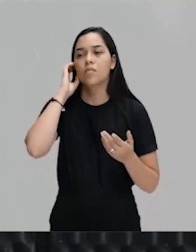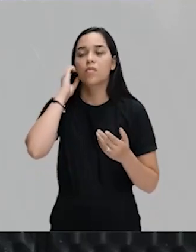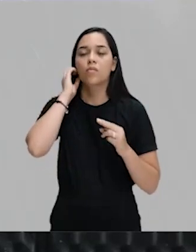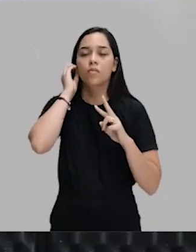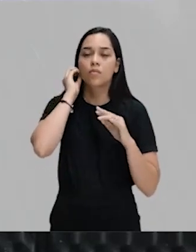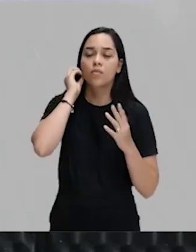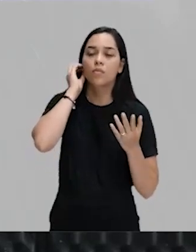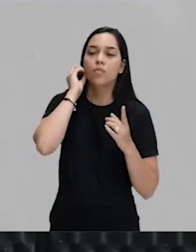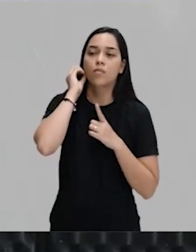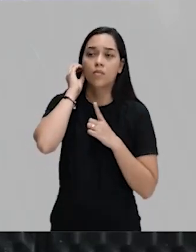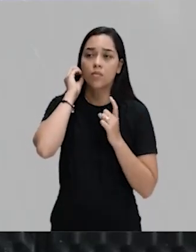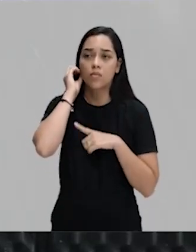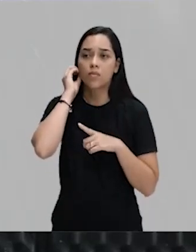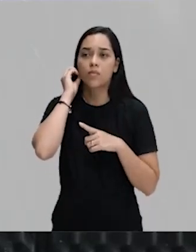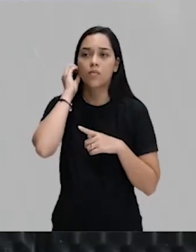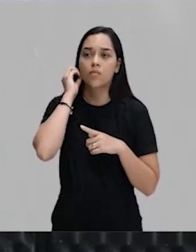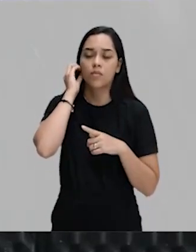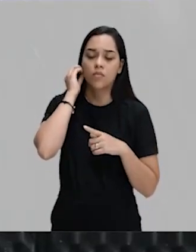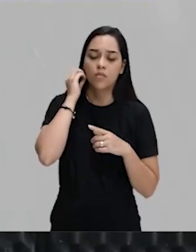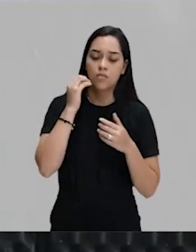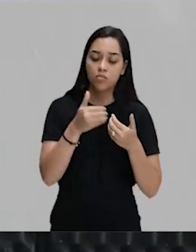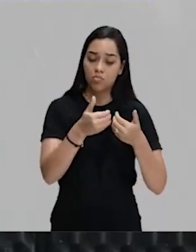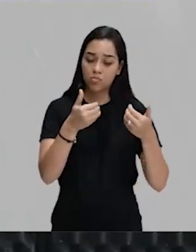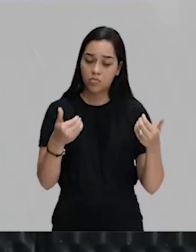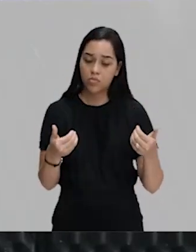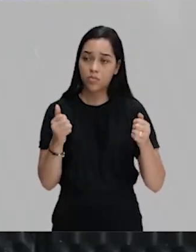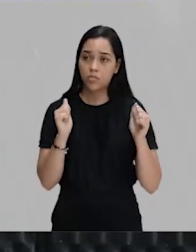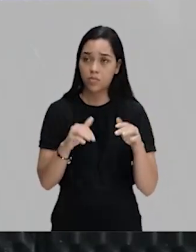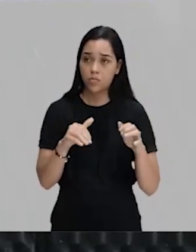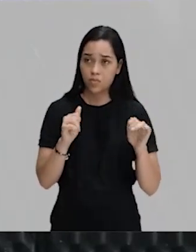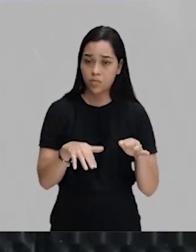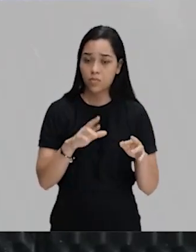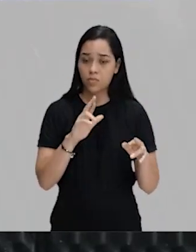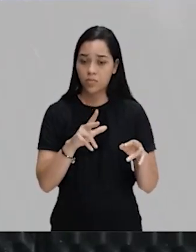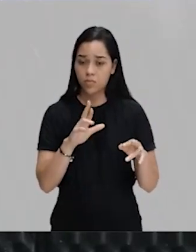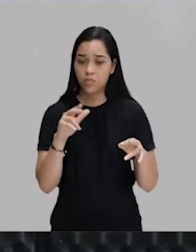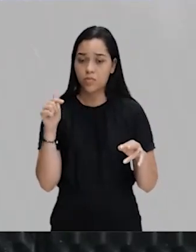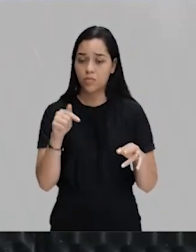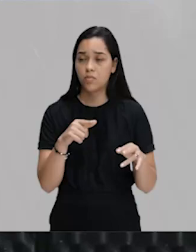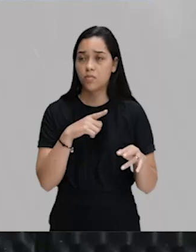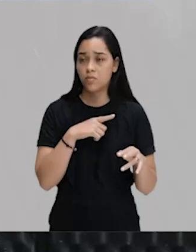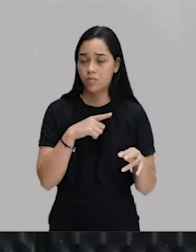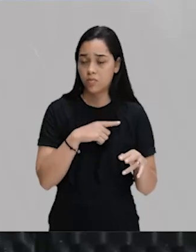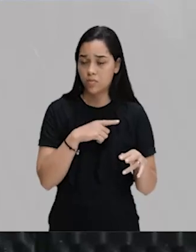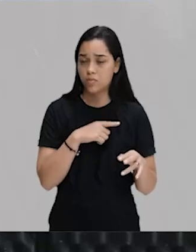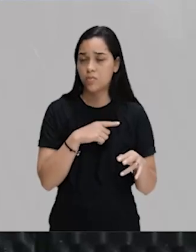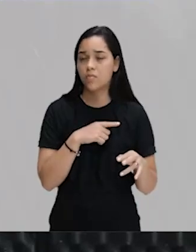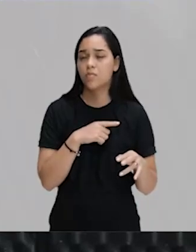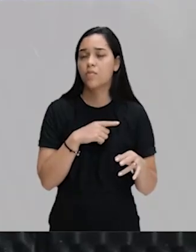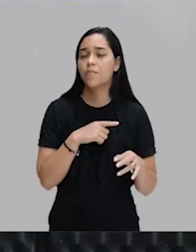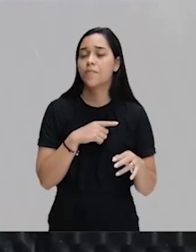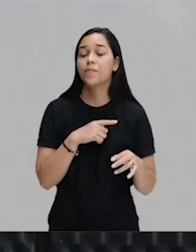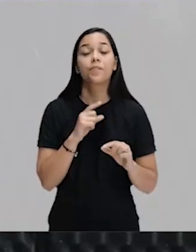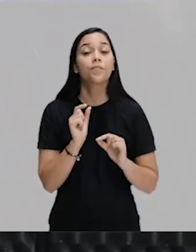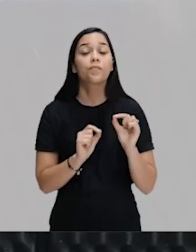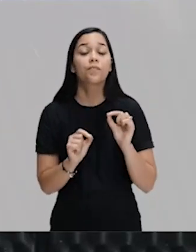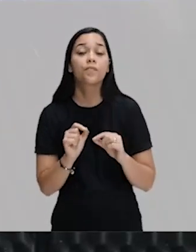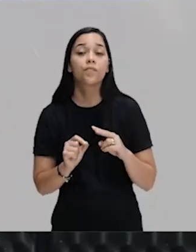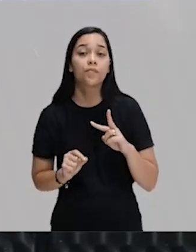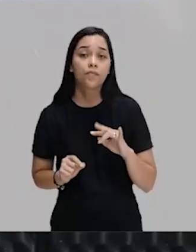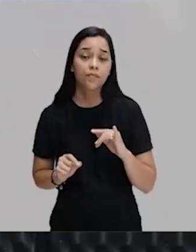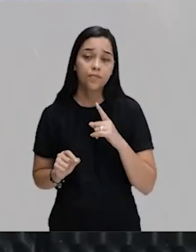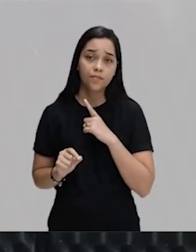ela vai continuar renegando o Exército, diferentemente do tratamento que dava para a Marinha, isso acaba